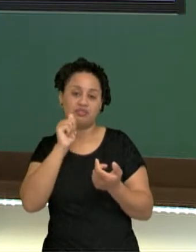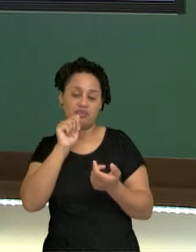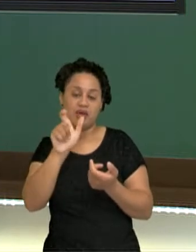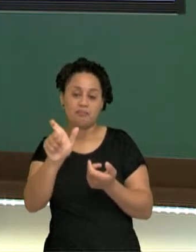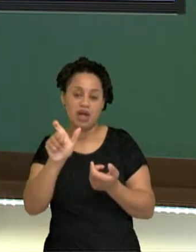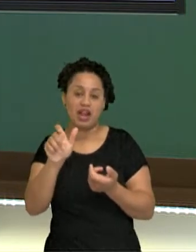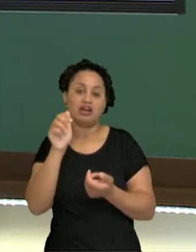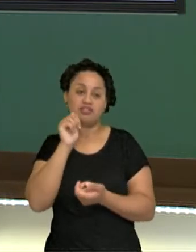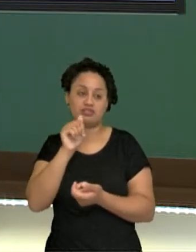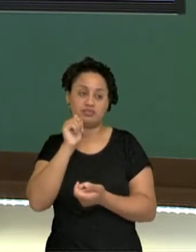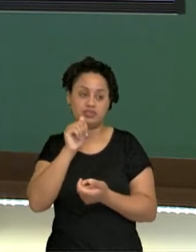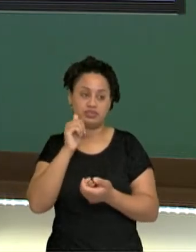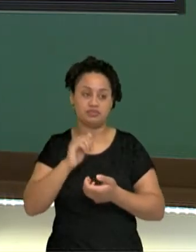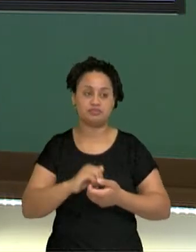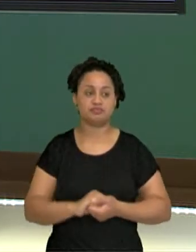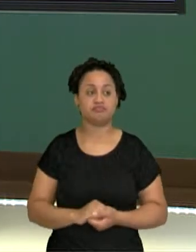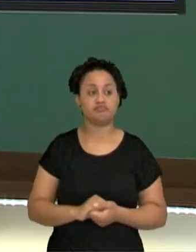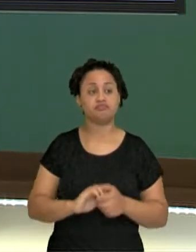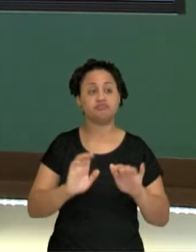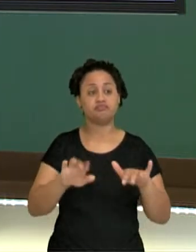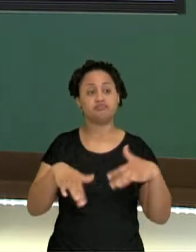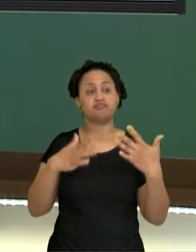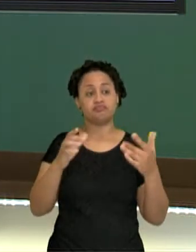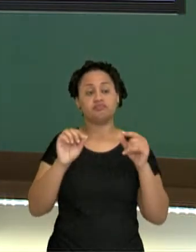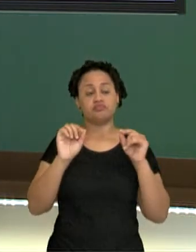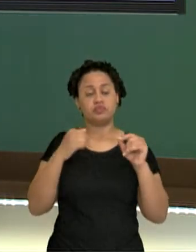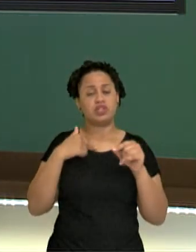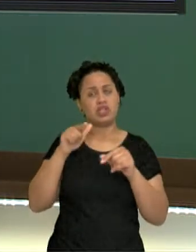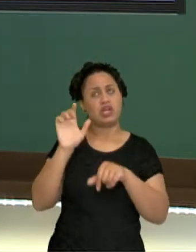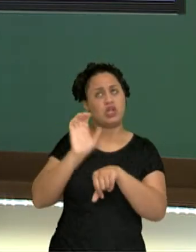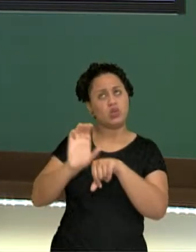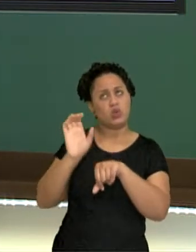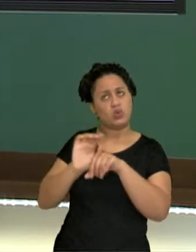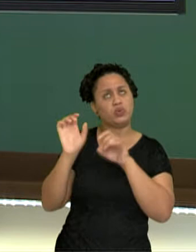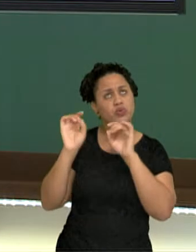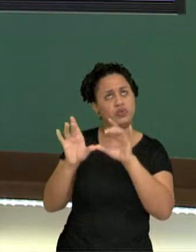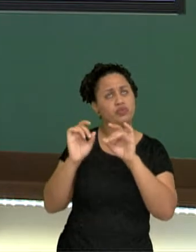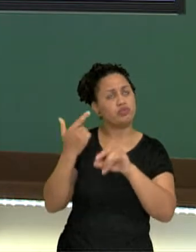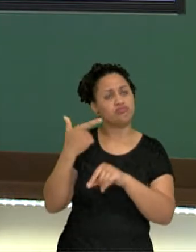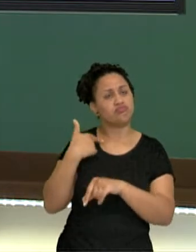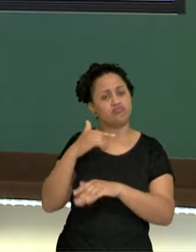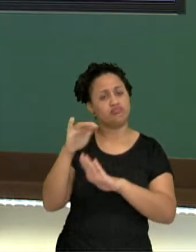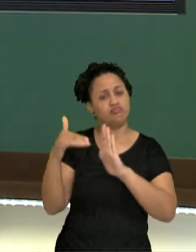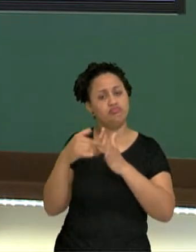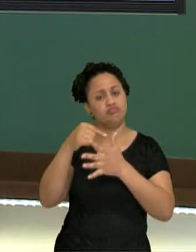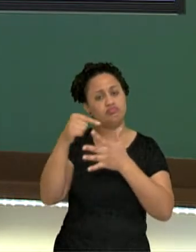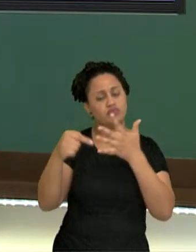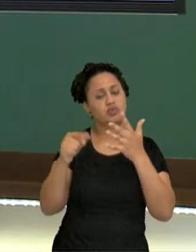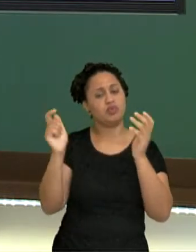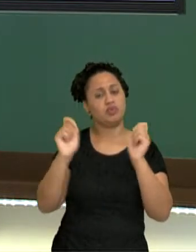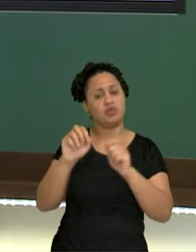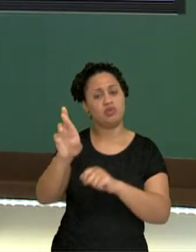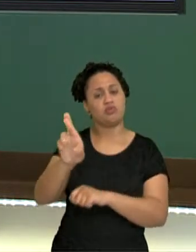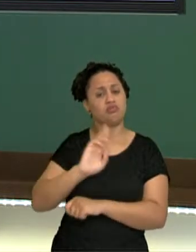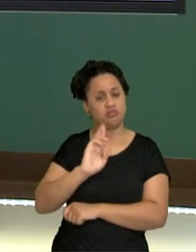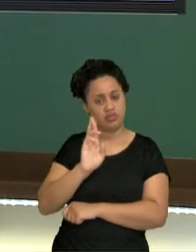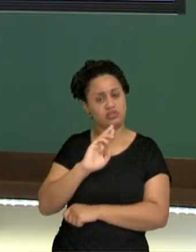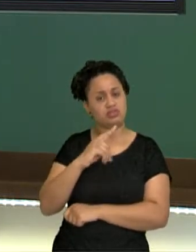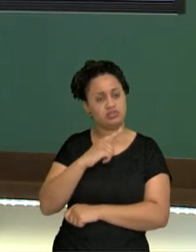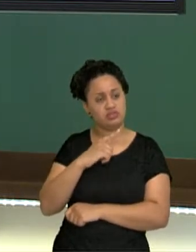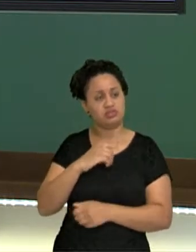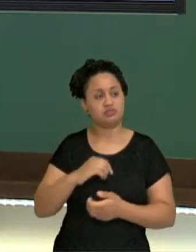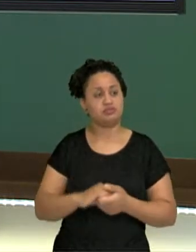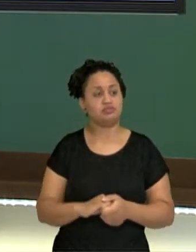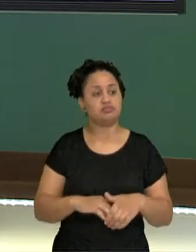palavra feminina. Então vocês veem naquele curso de bentas, não estavam todas as respostas? O las,